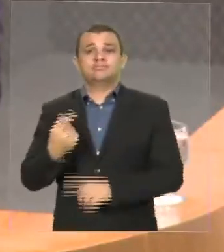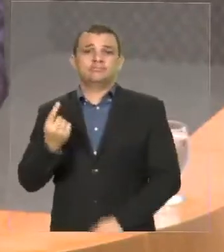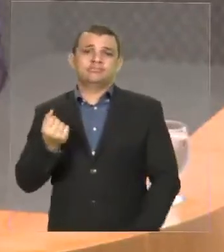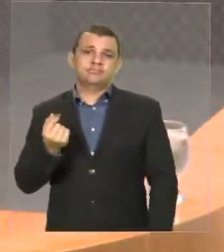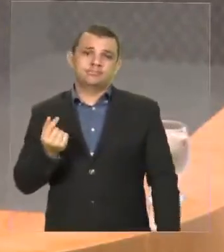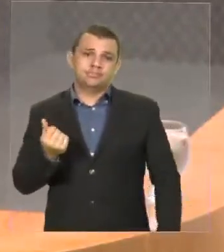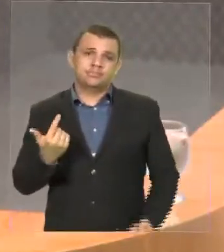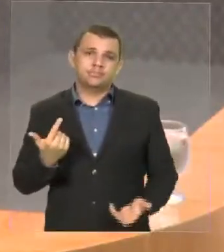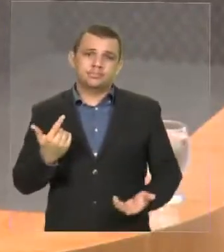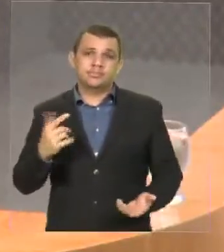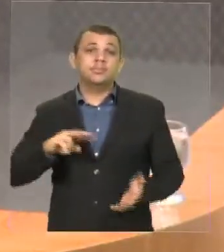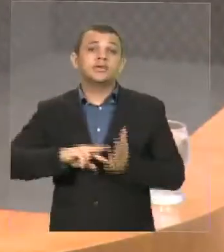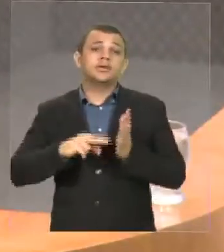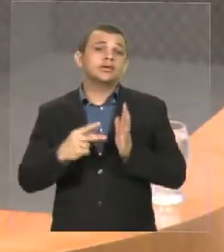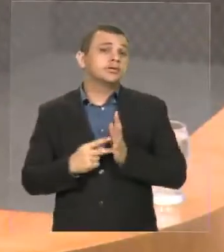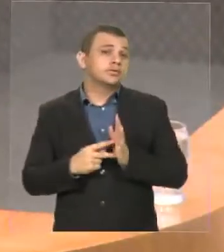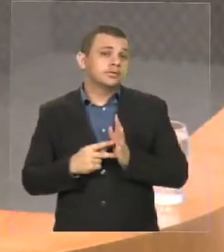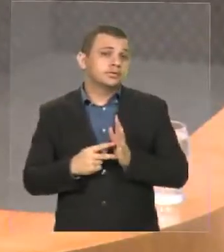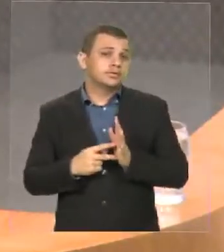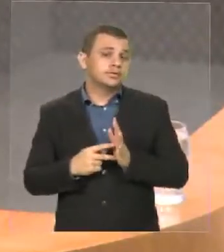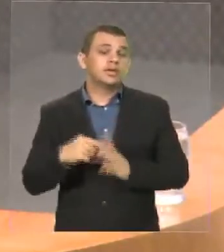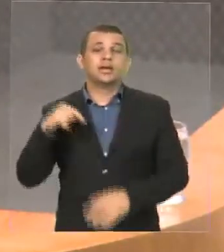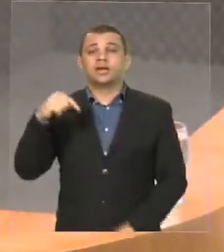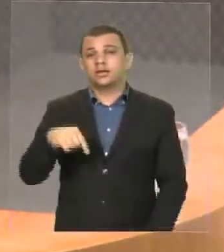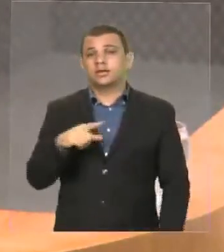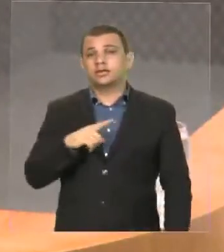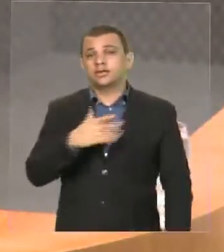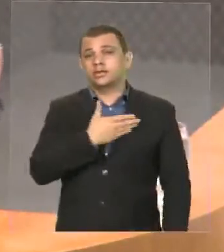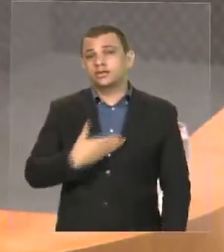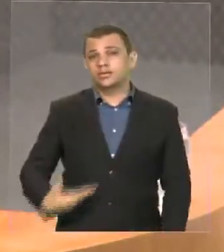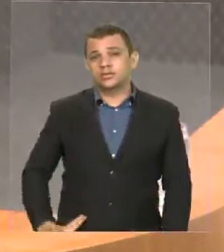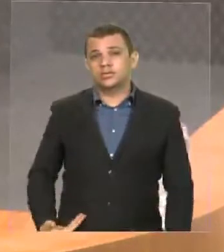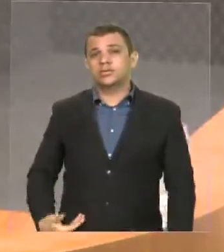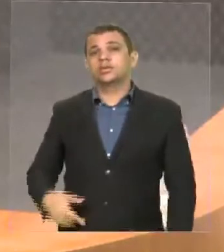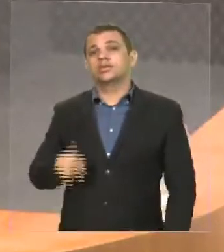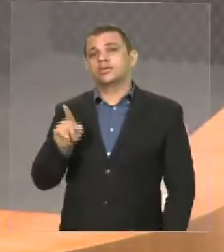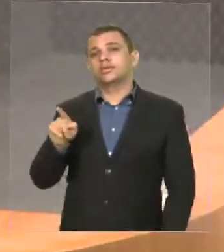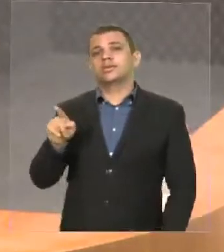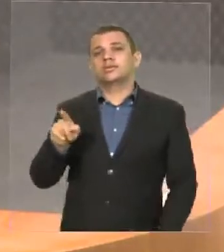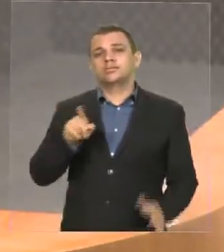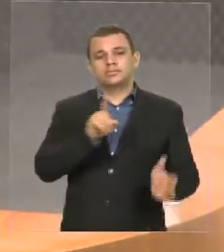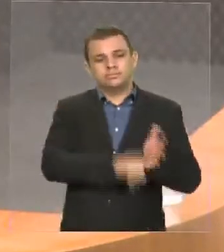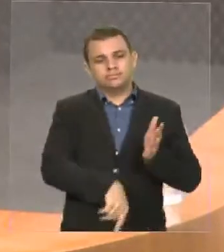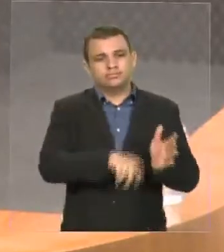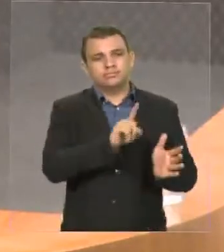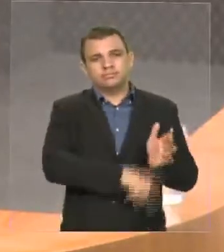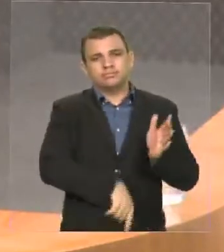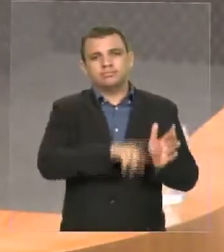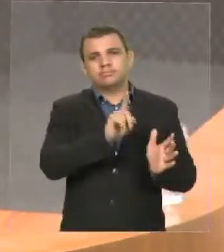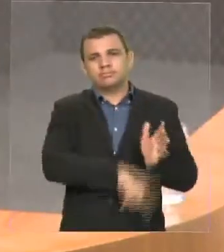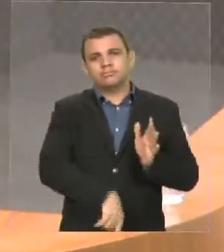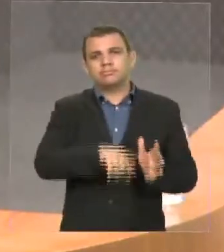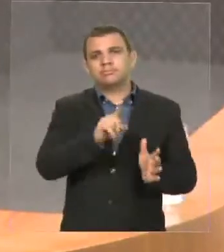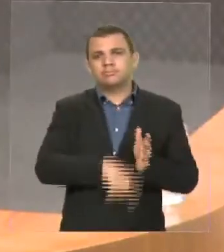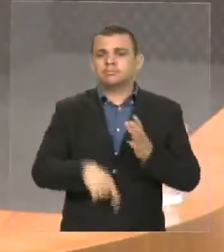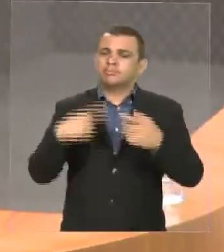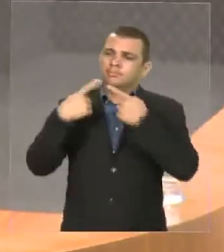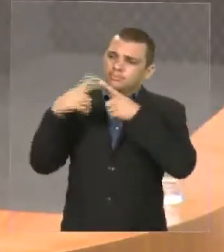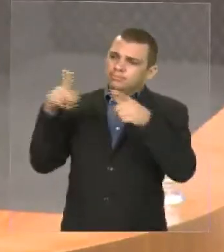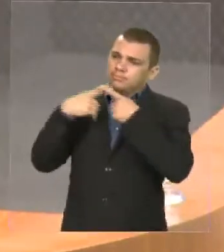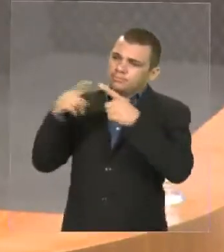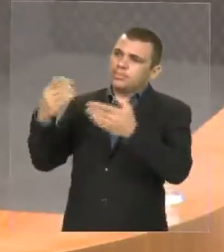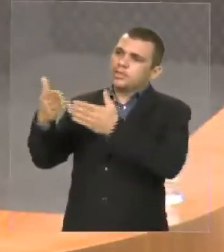temos aqui um governo que só corta. Corta, chora, pede empréstimo,